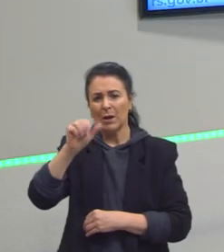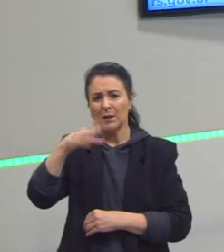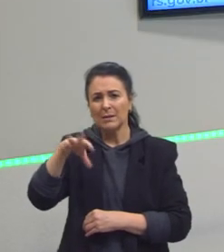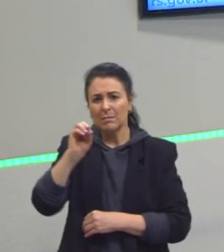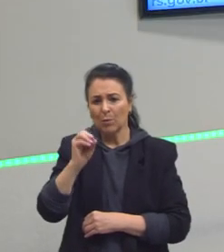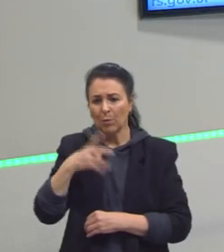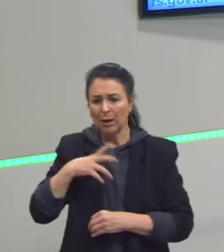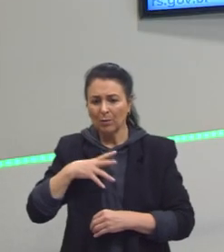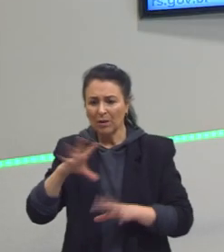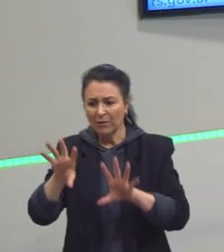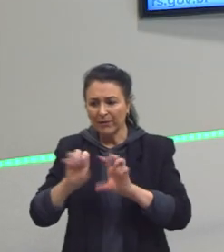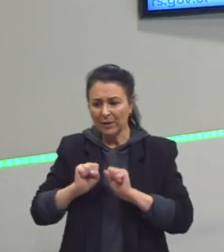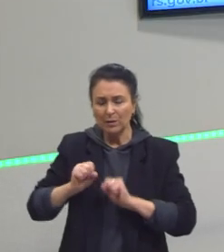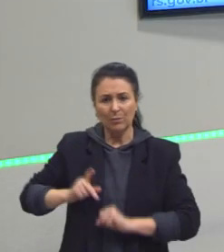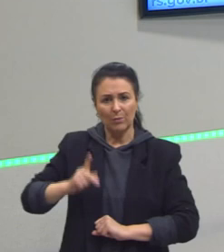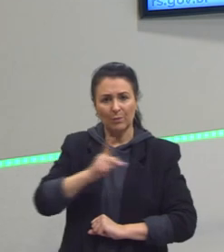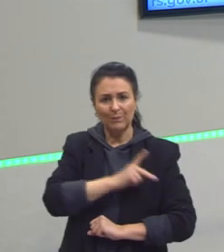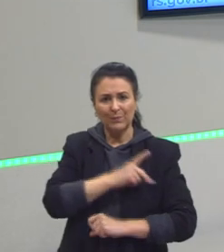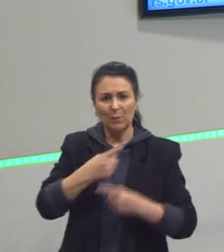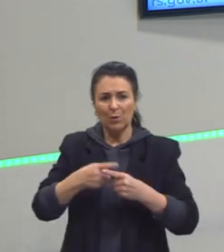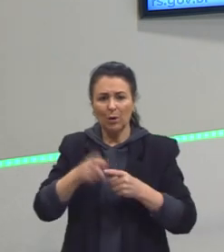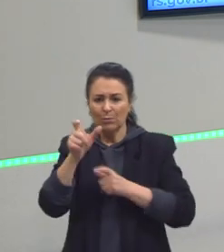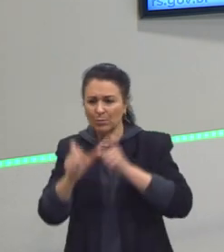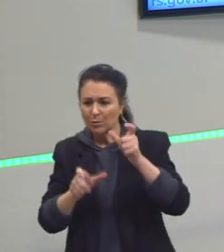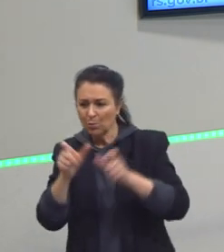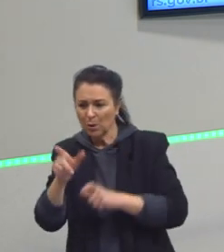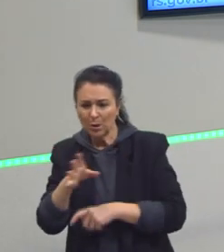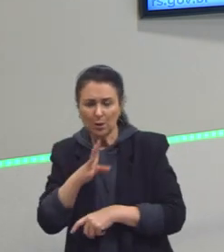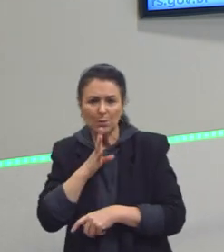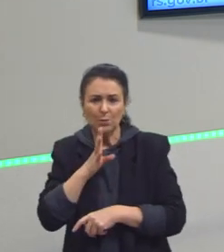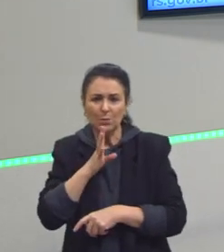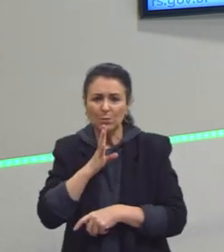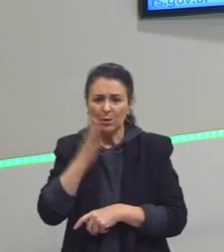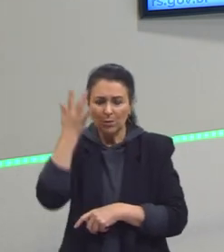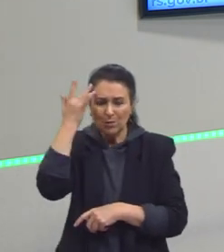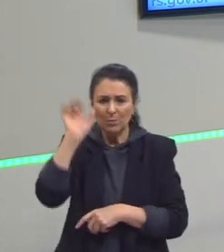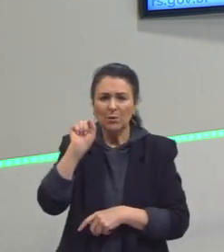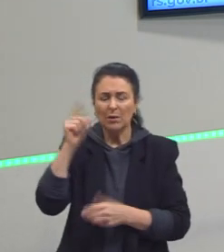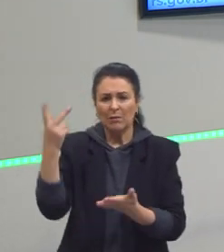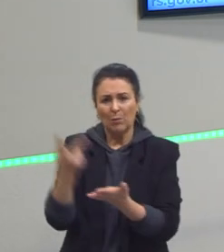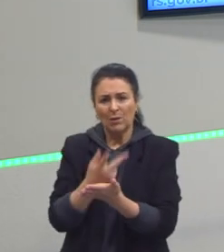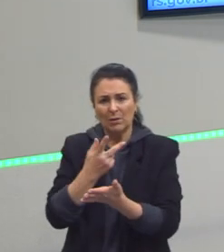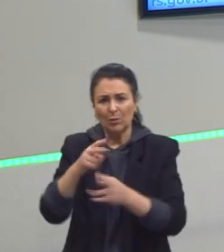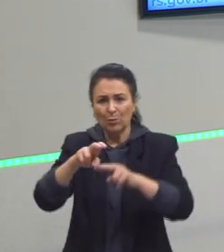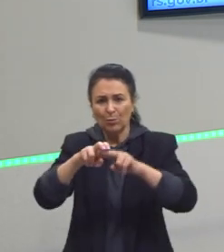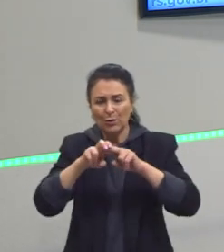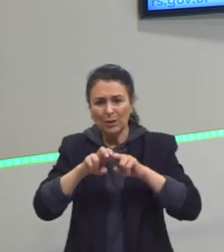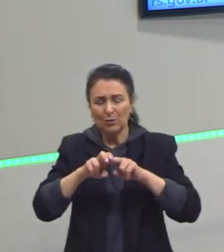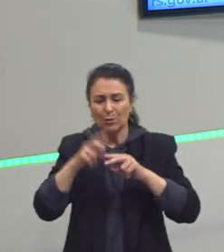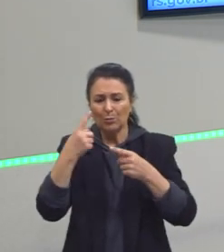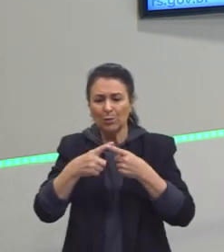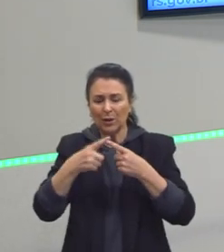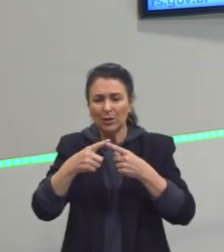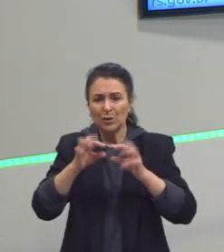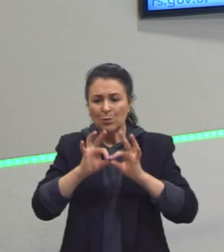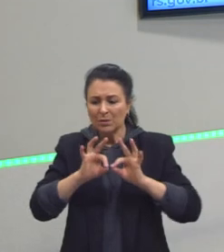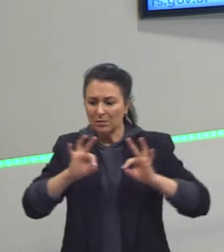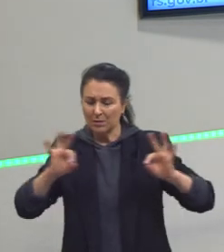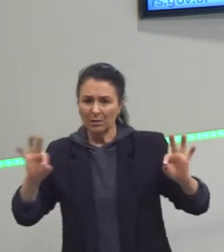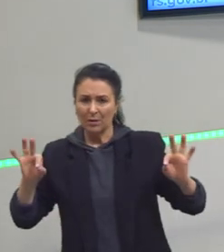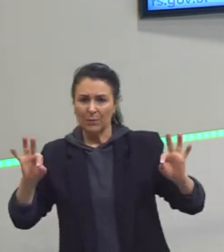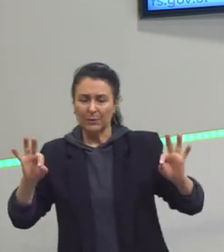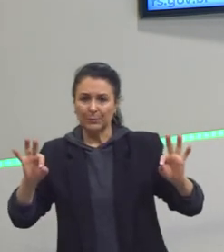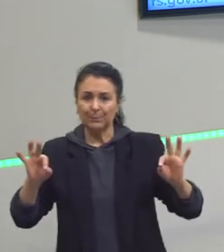popular, porque a população, mal sabia o que estava acontecendo, do distanciamento. uma das nossas